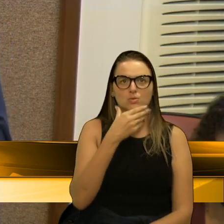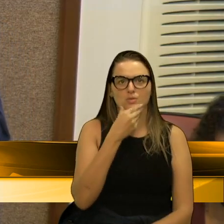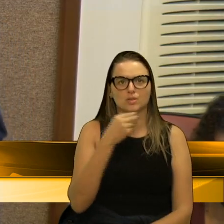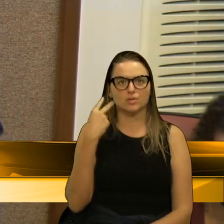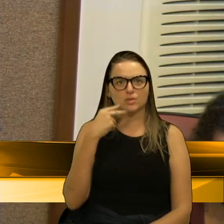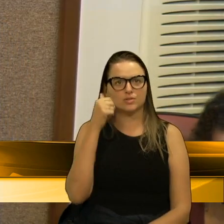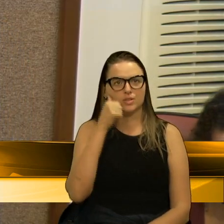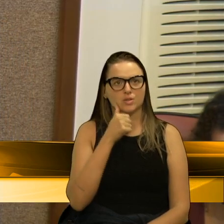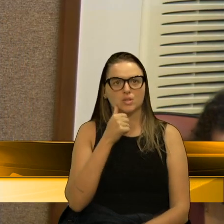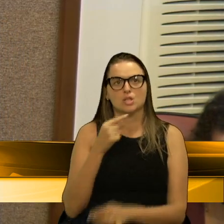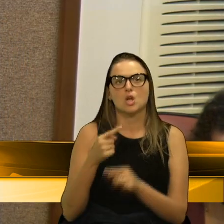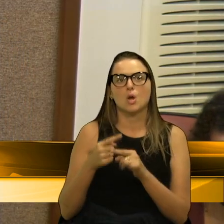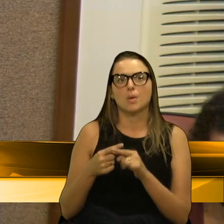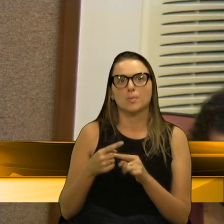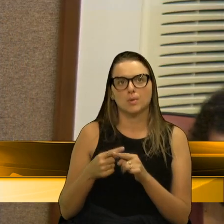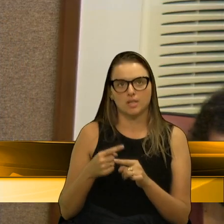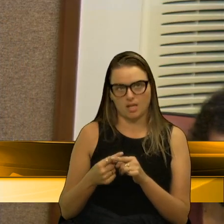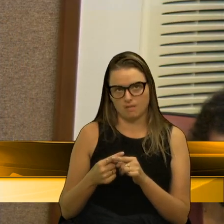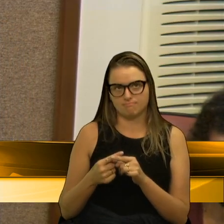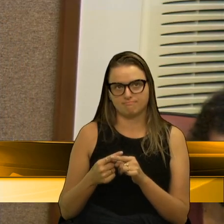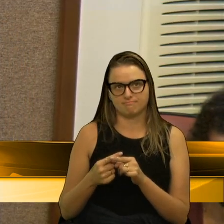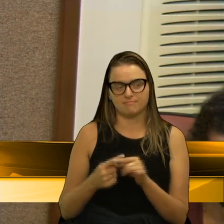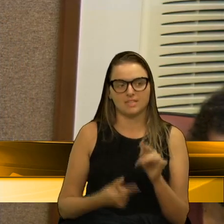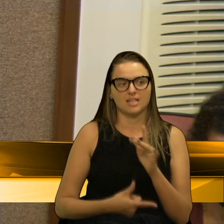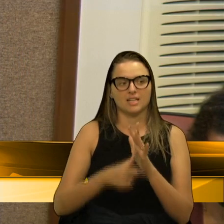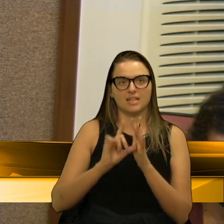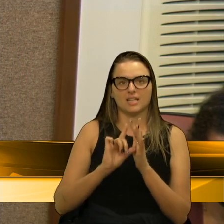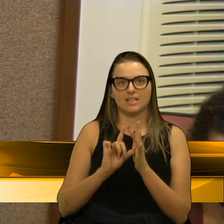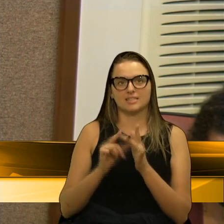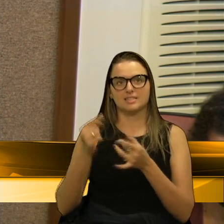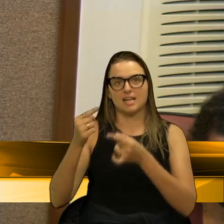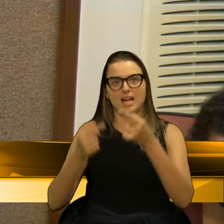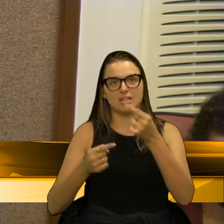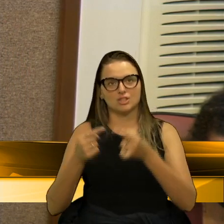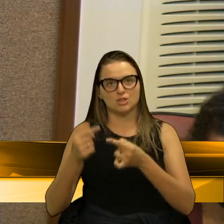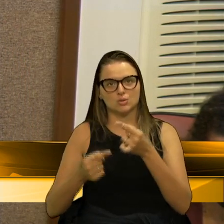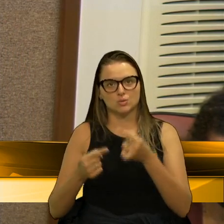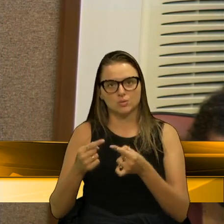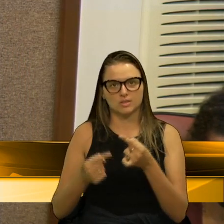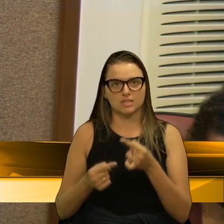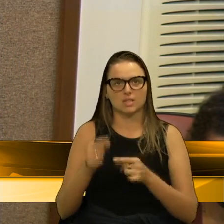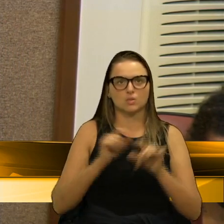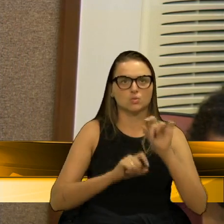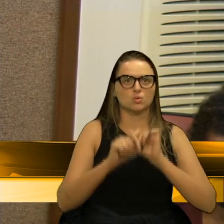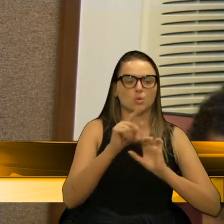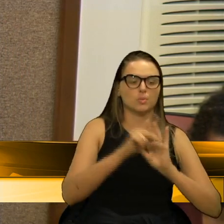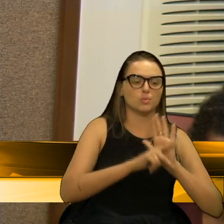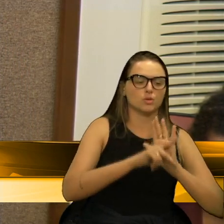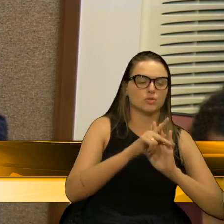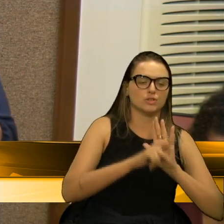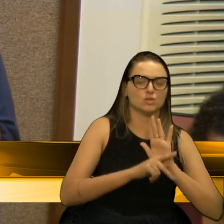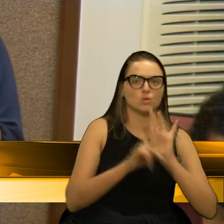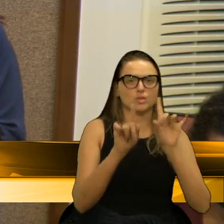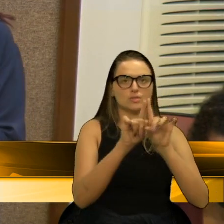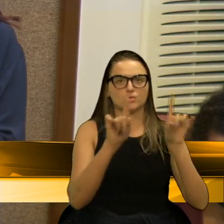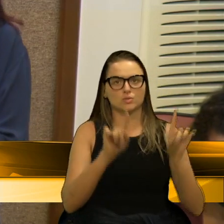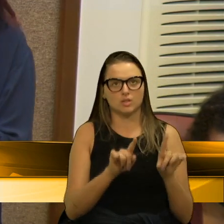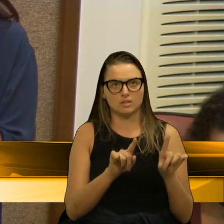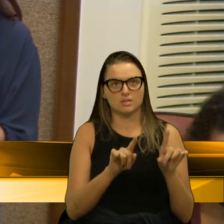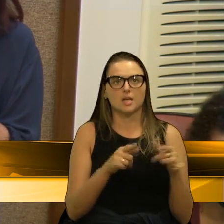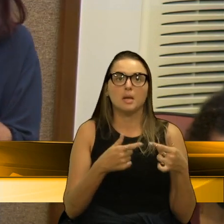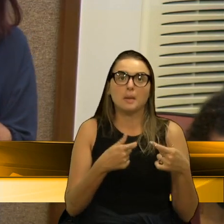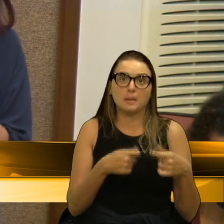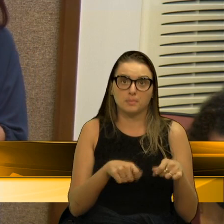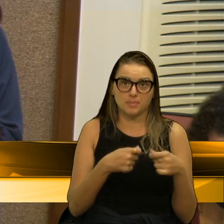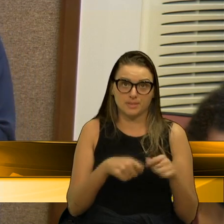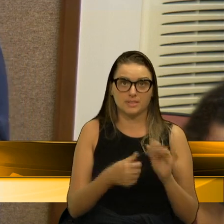Porque até então, a discussão era, no projeto anterior, das professoras, dos funcionários, que era necessário